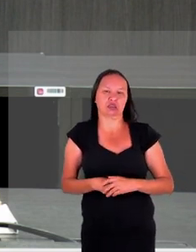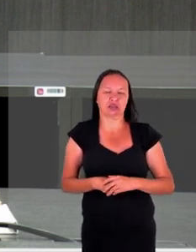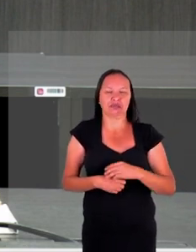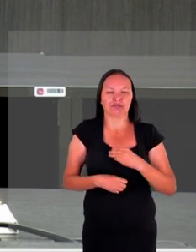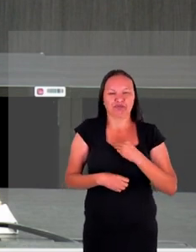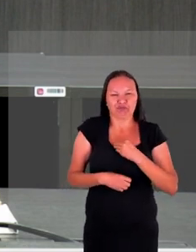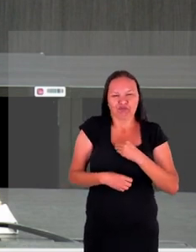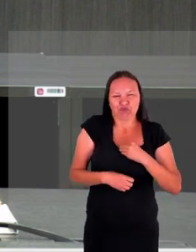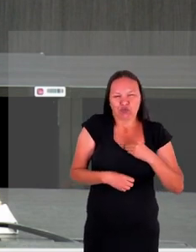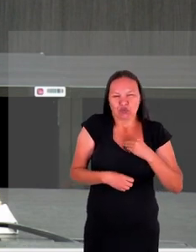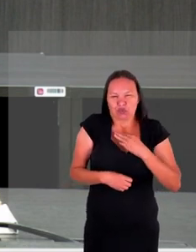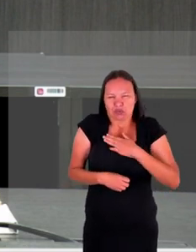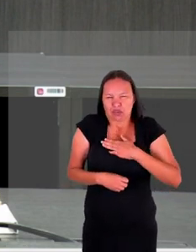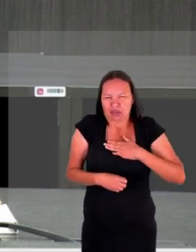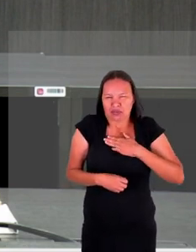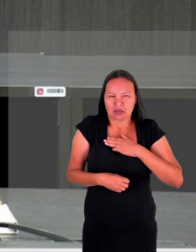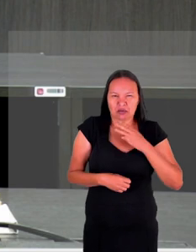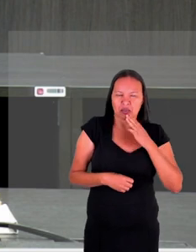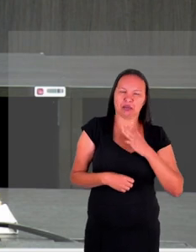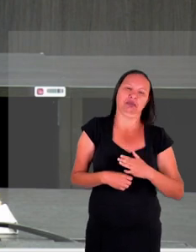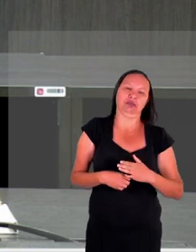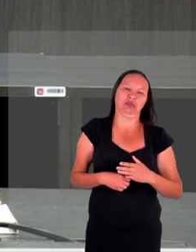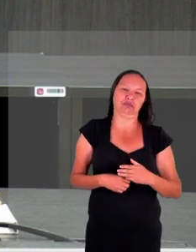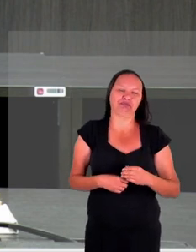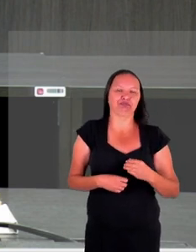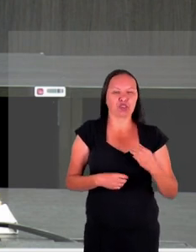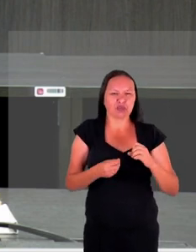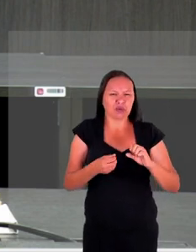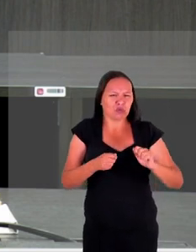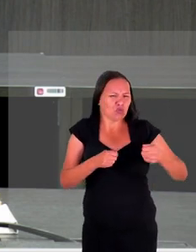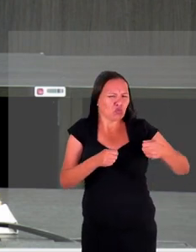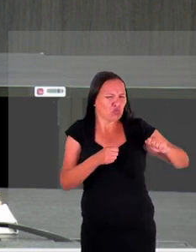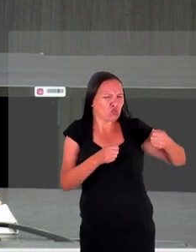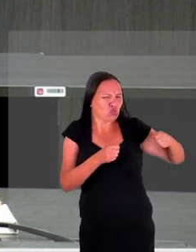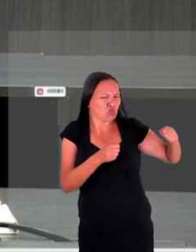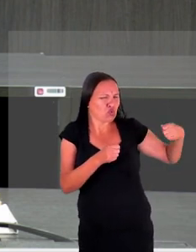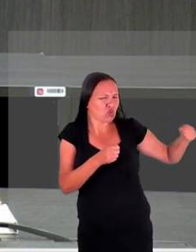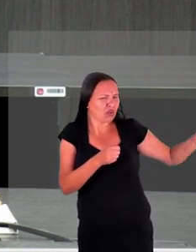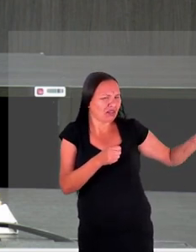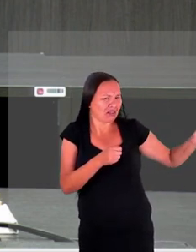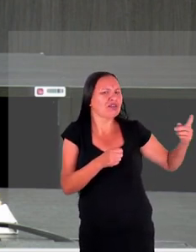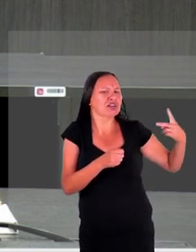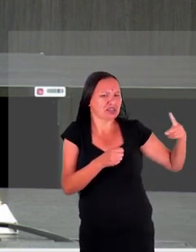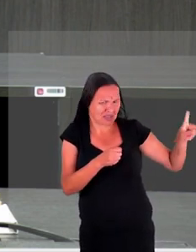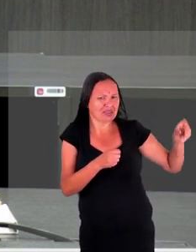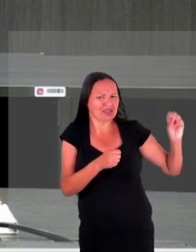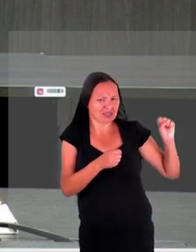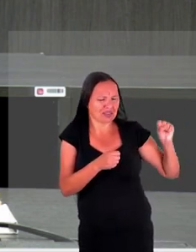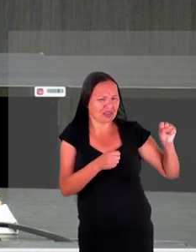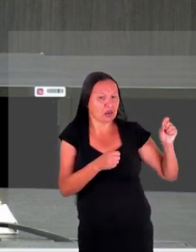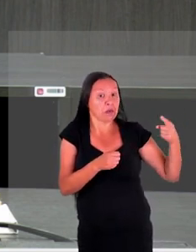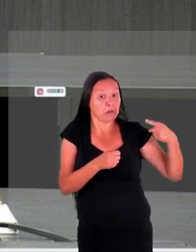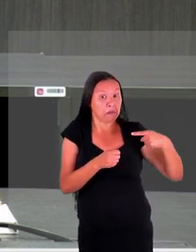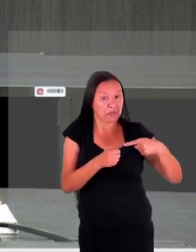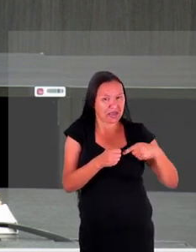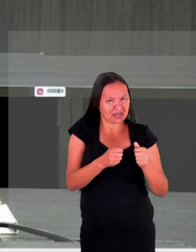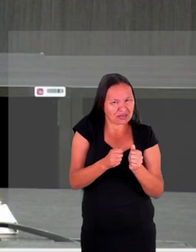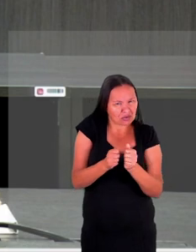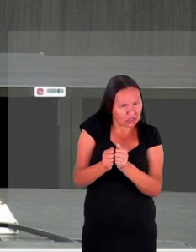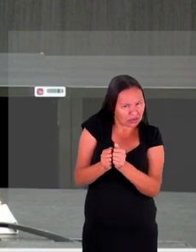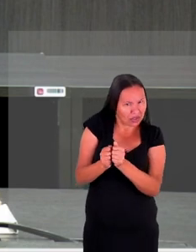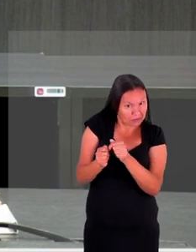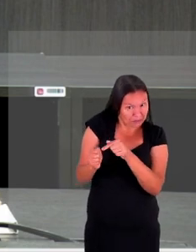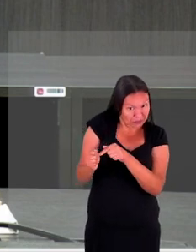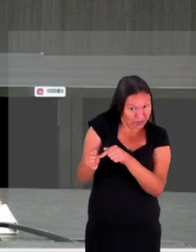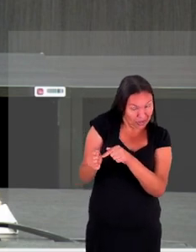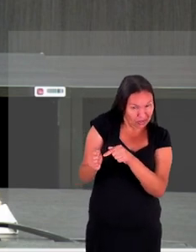se sensibilizam com aquilo que está longe mas aquilo que está perto às vezes não para para refletir